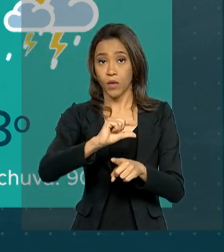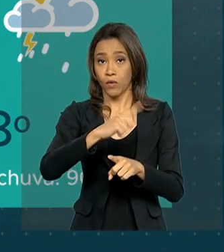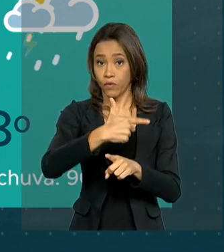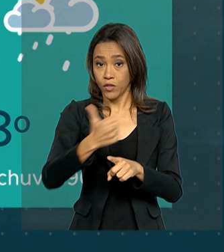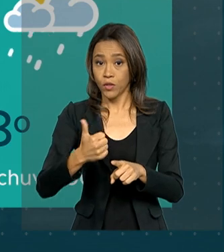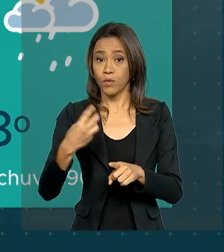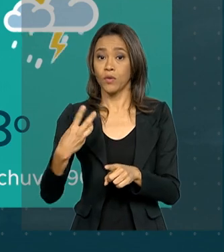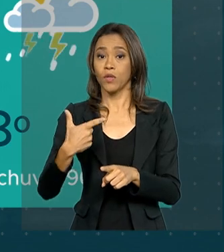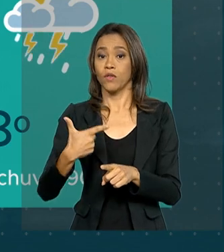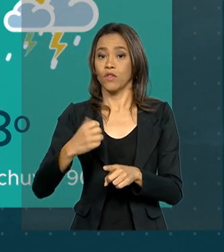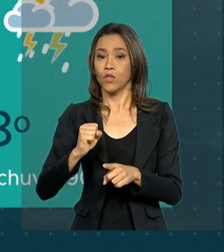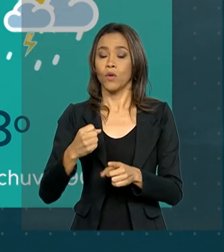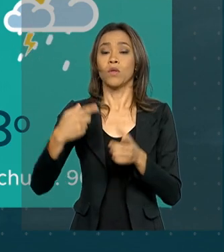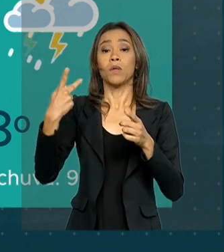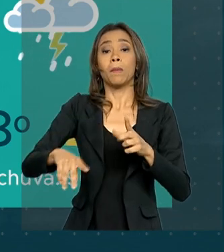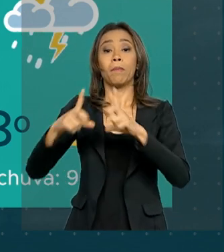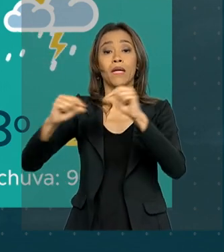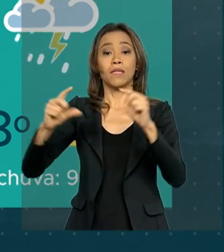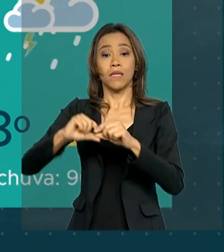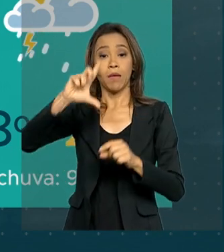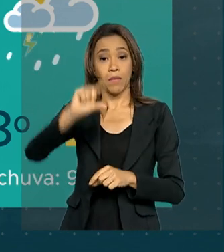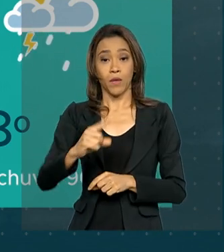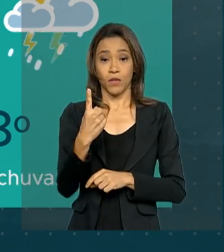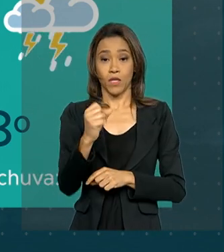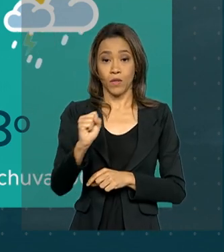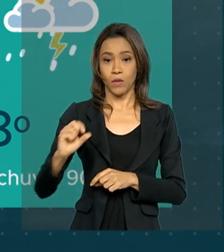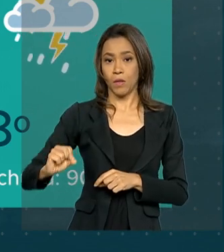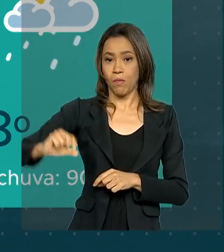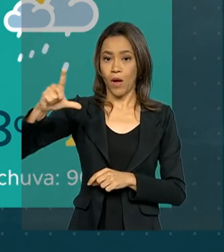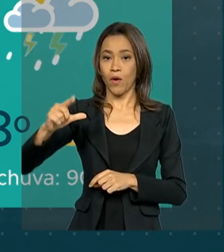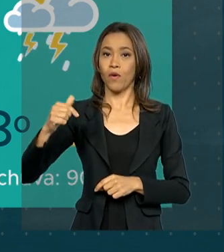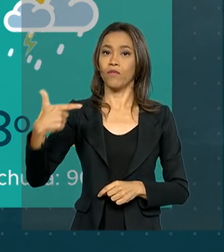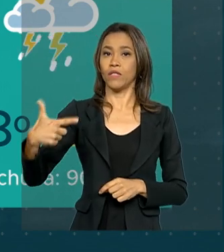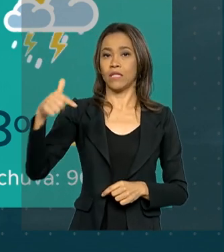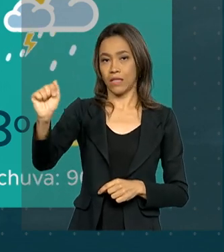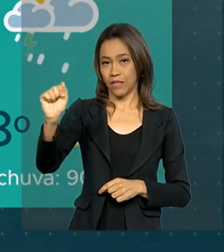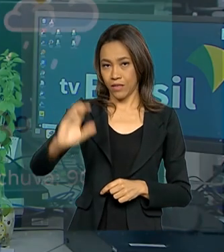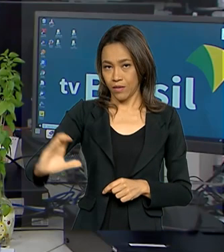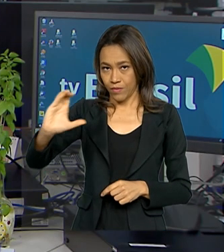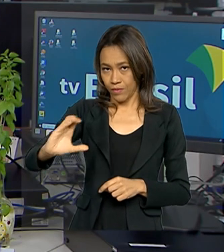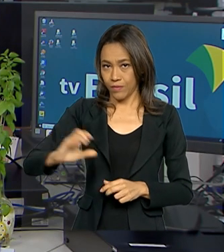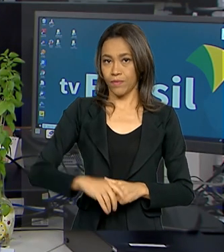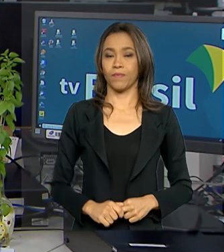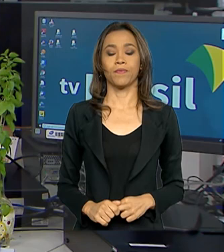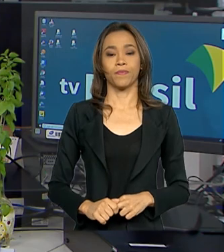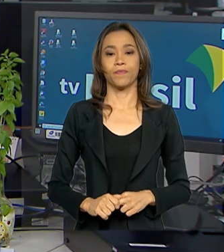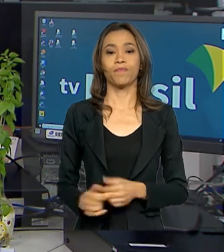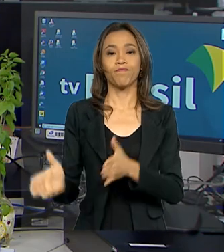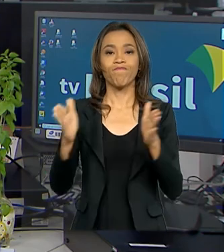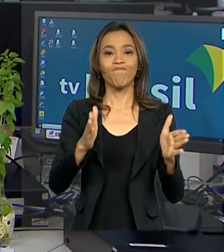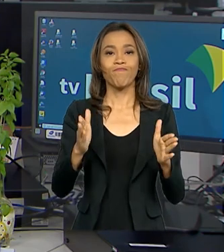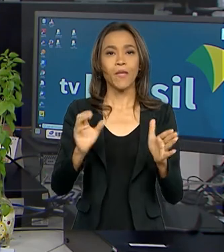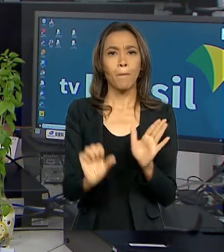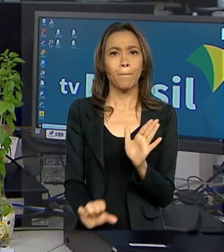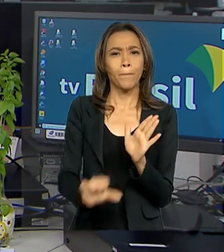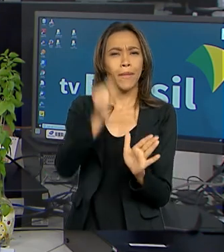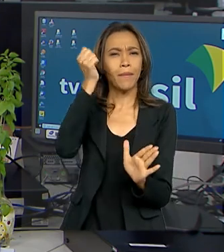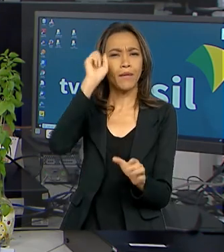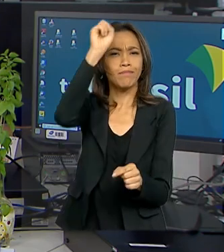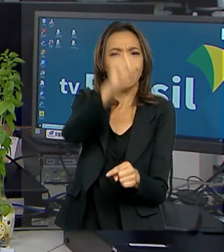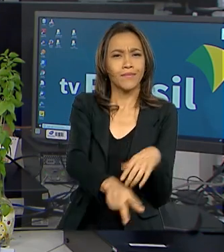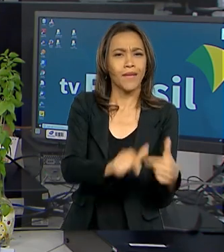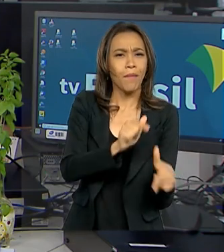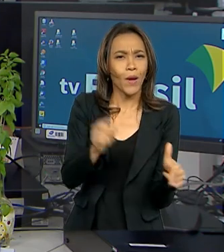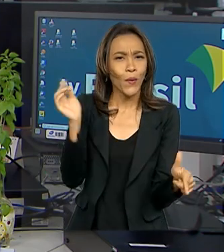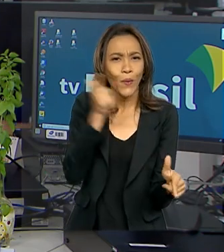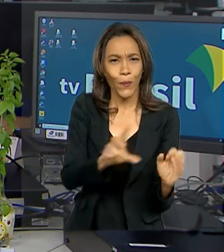28 graus. E em Brasília, mínima de 18 e máxima de 27 graus. Conquistar o primeiro emprego é um